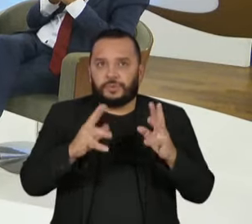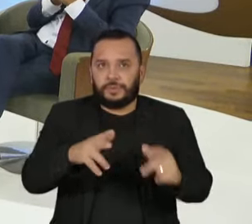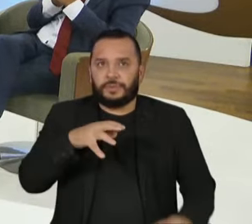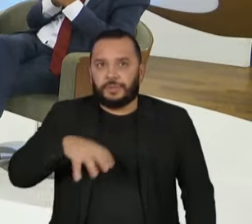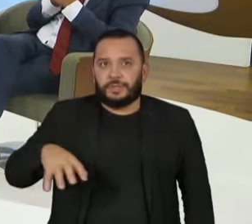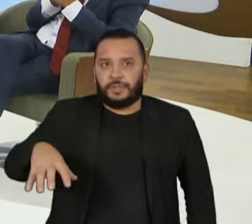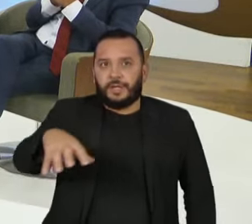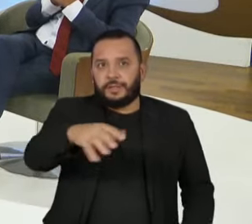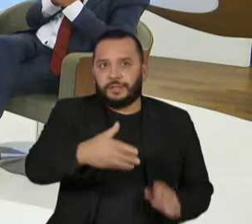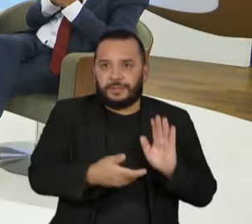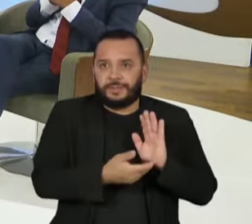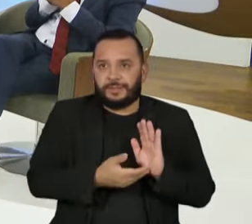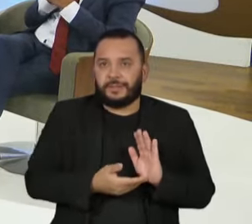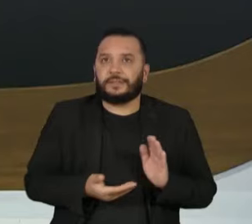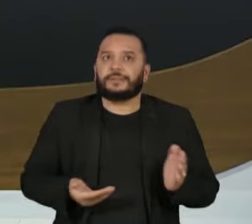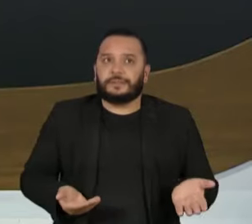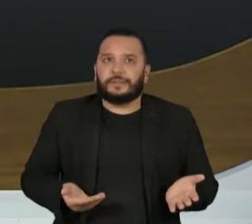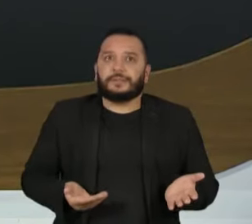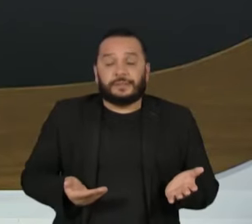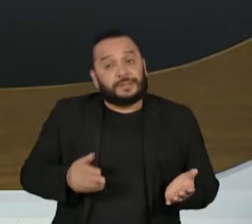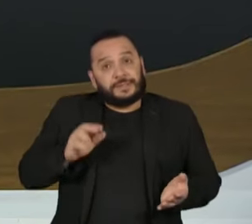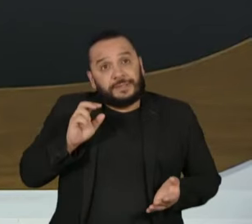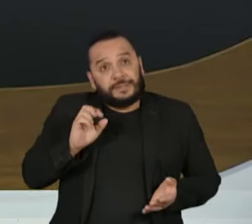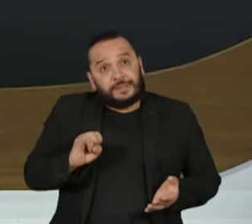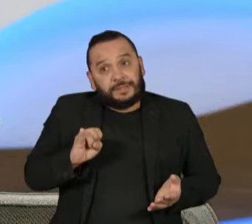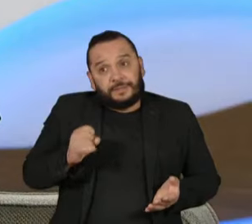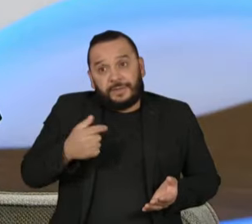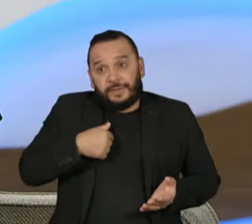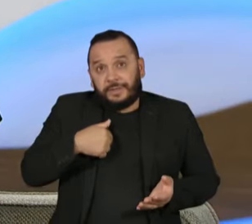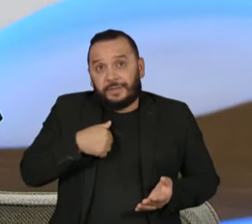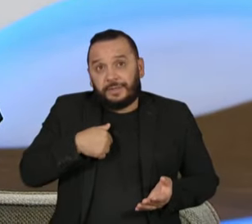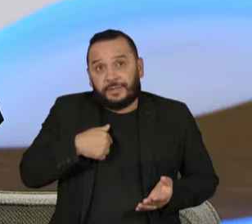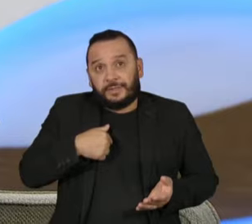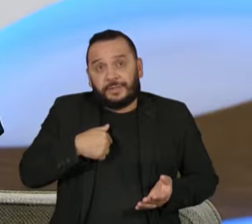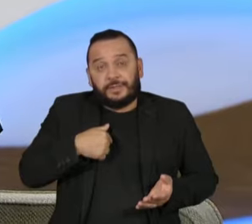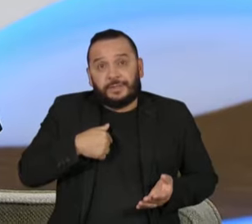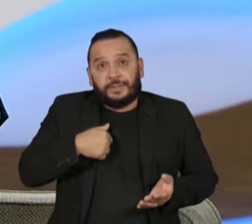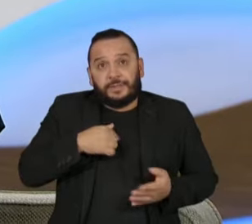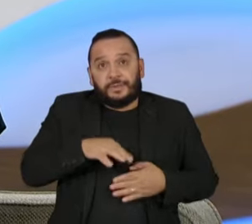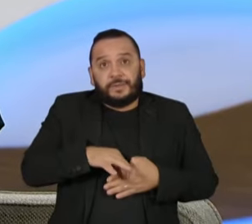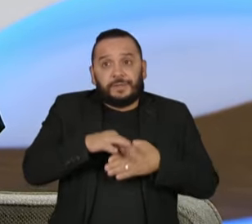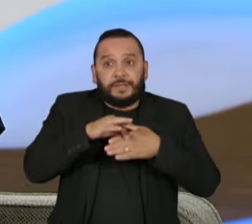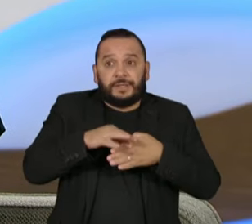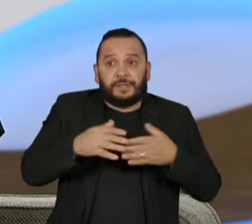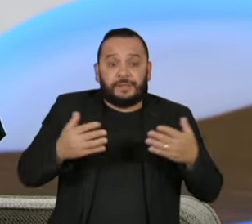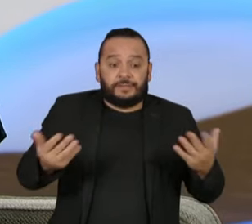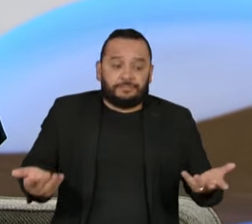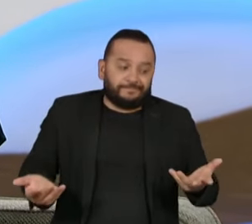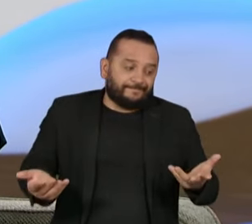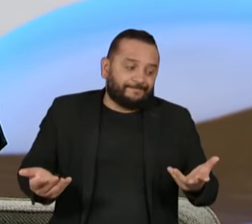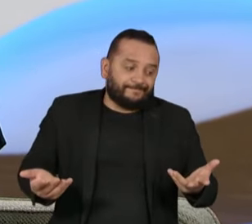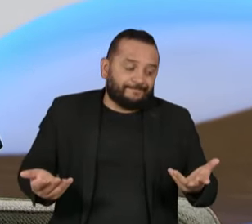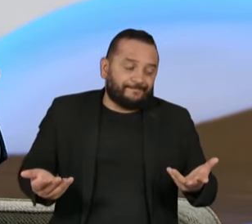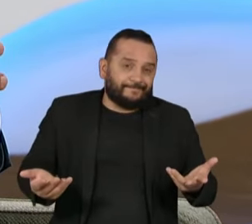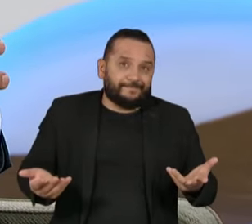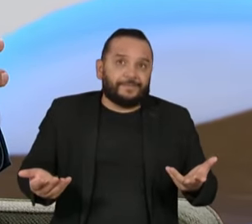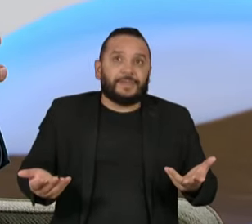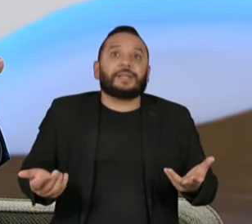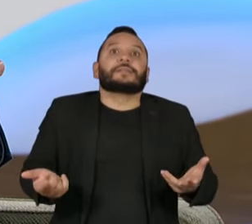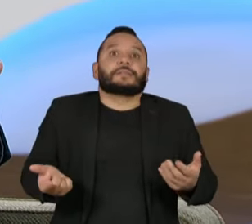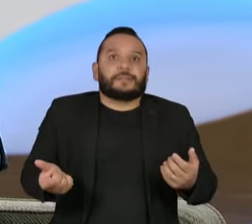nas duas casas. Estou com isso. Você vai me ver como um líder, não é? Que tem